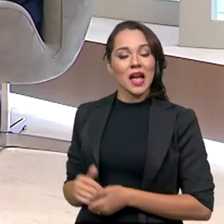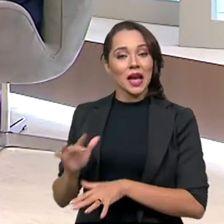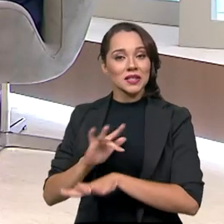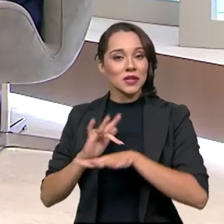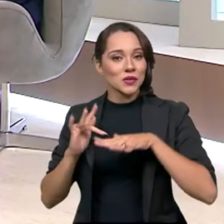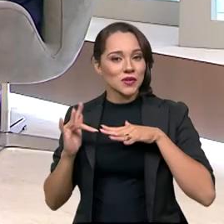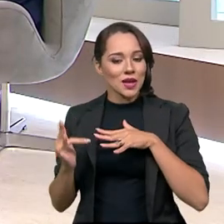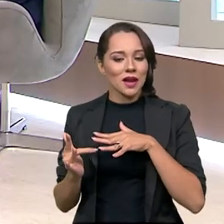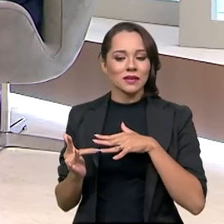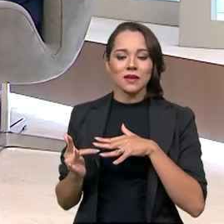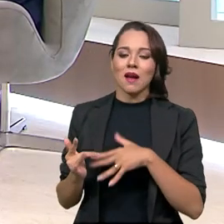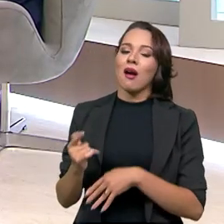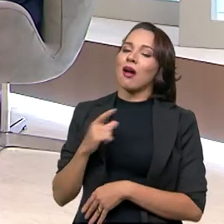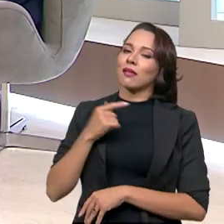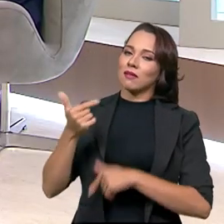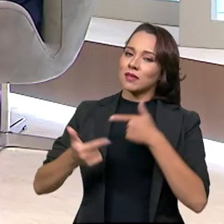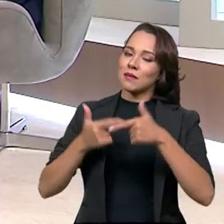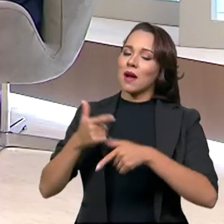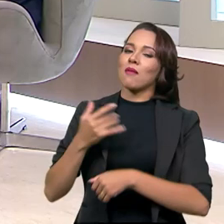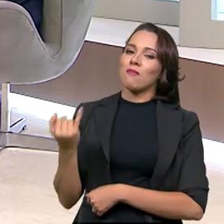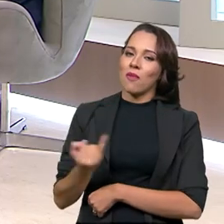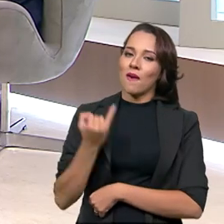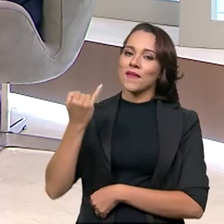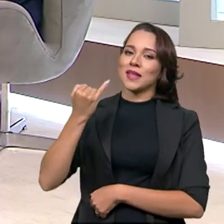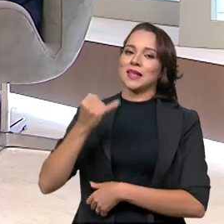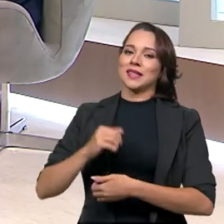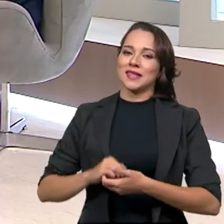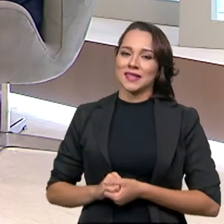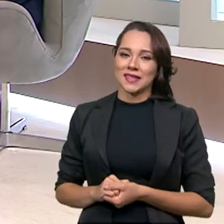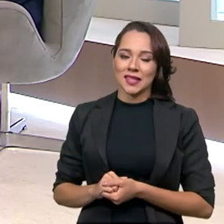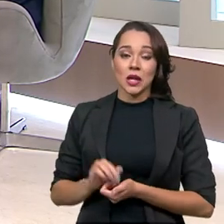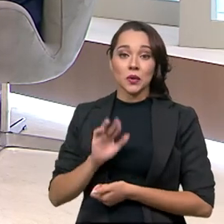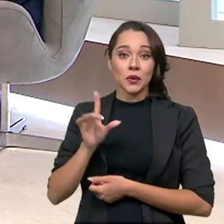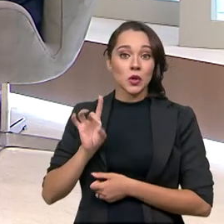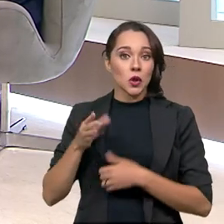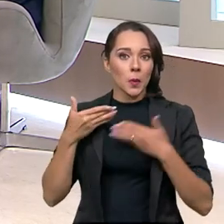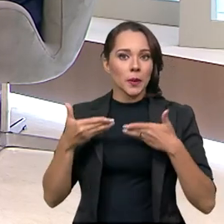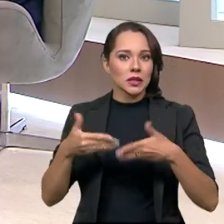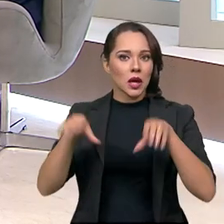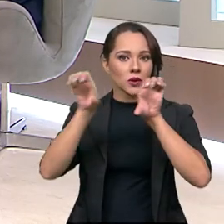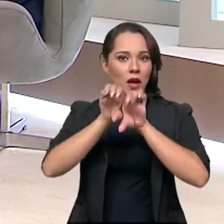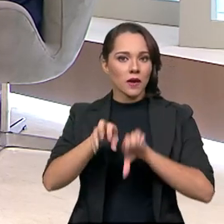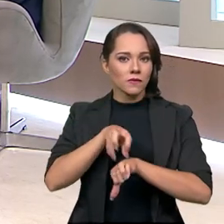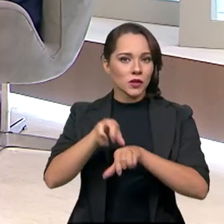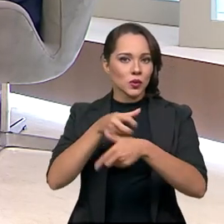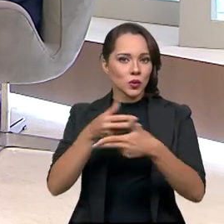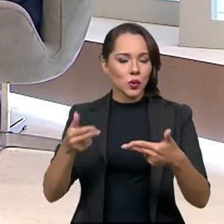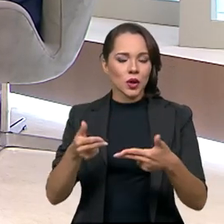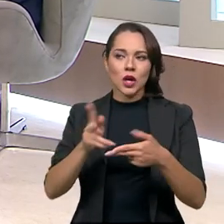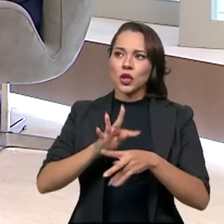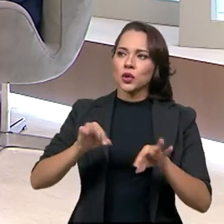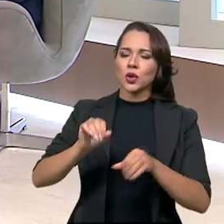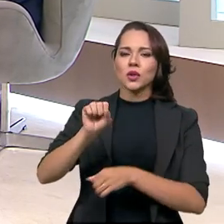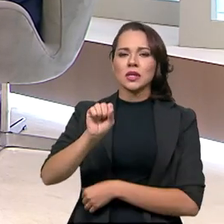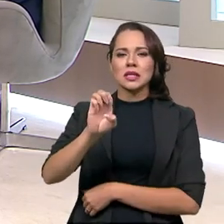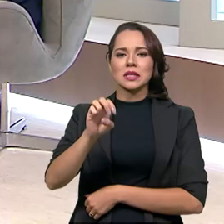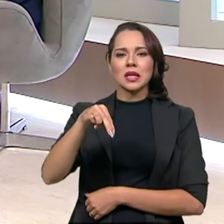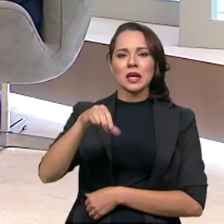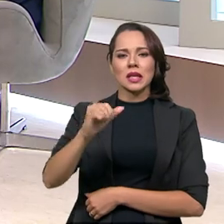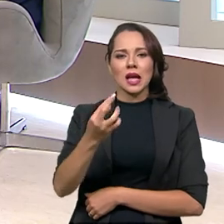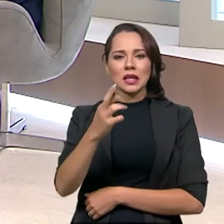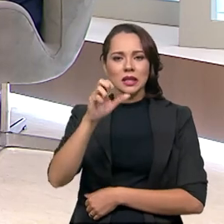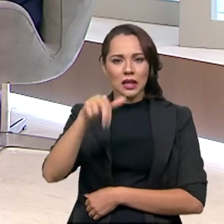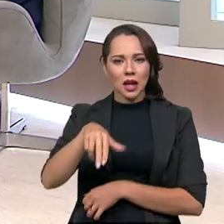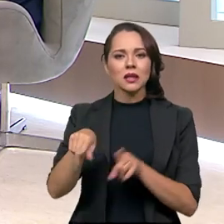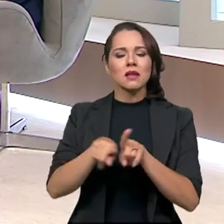sociais, elas têm uma atuação muito ativa, não só do Ministério da Infraestrutura como um todo, a Senatran também tem uma